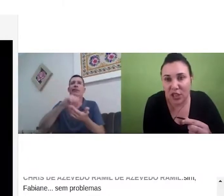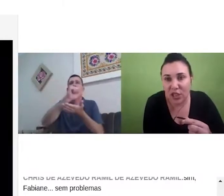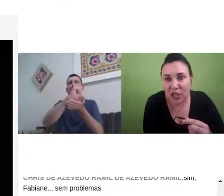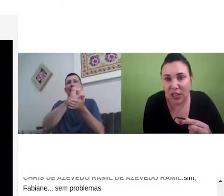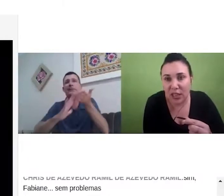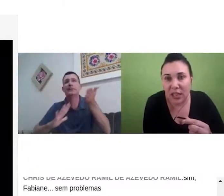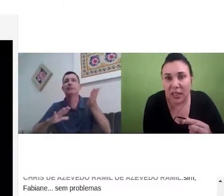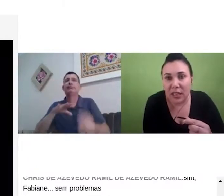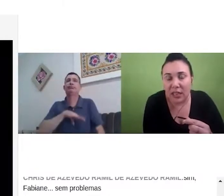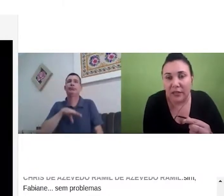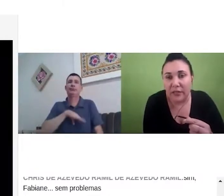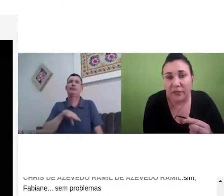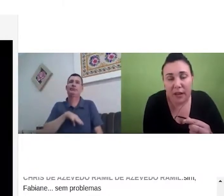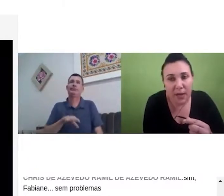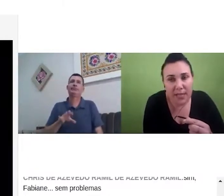né, a gente